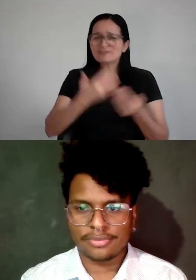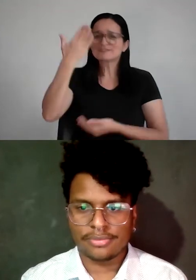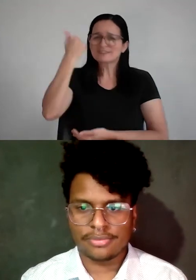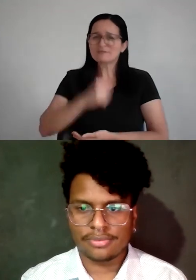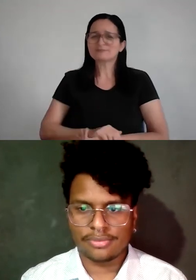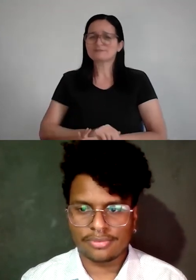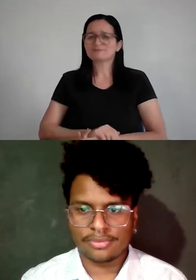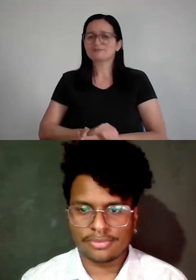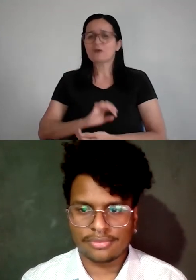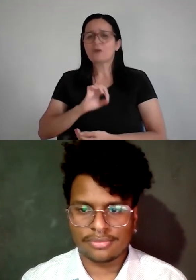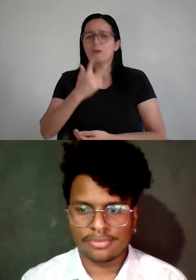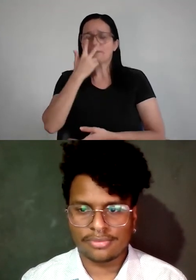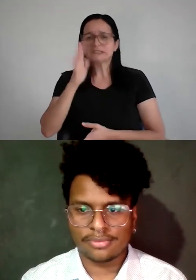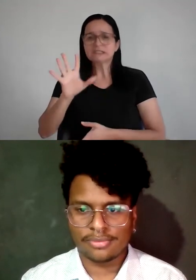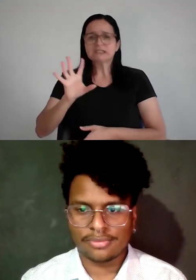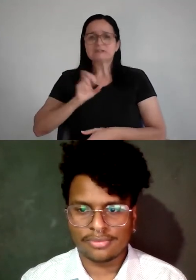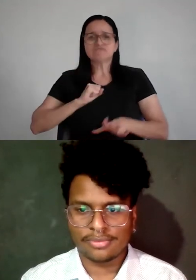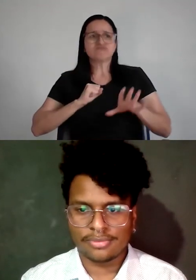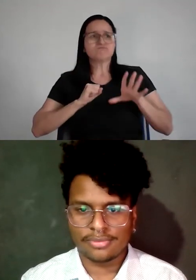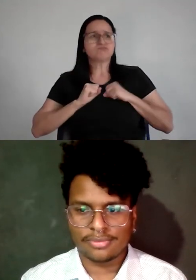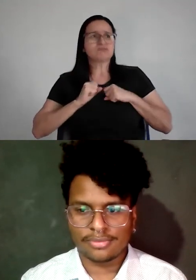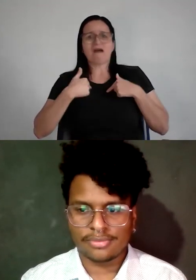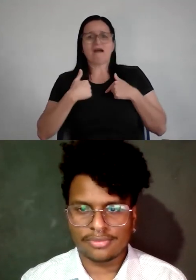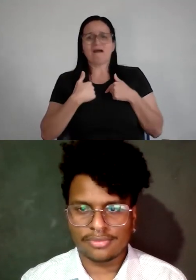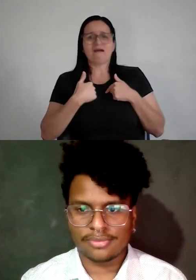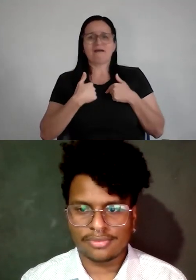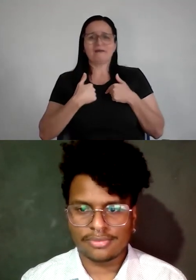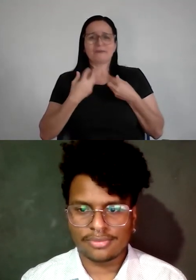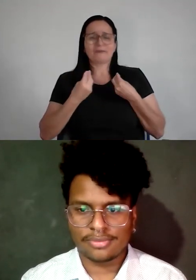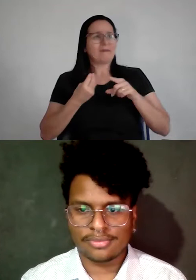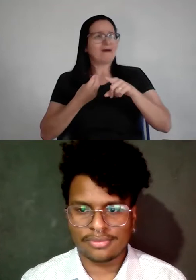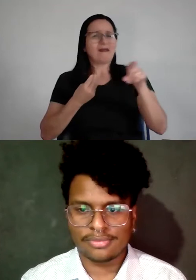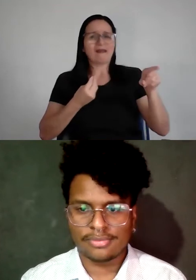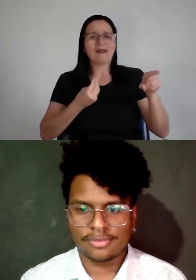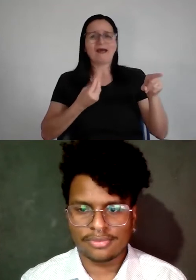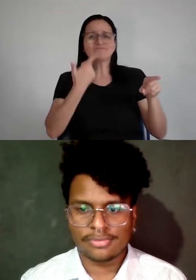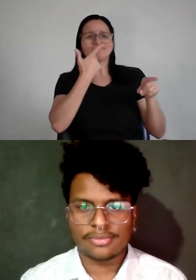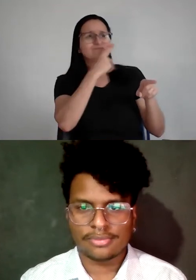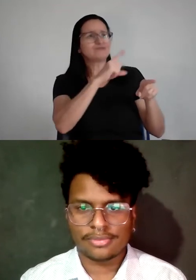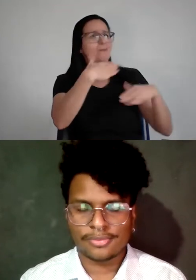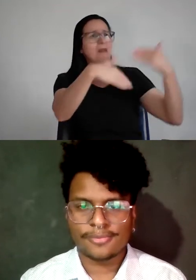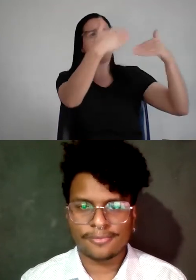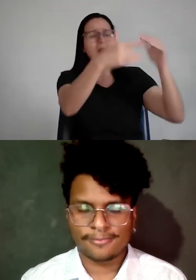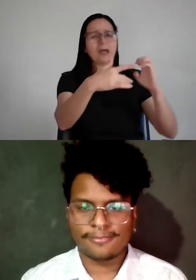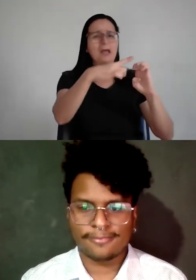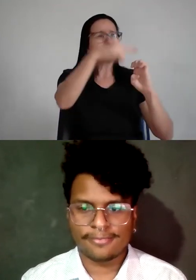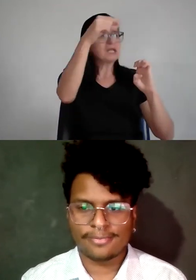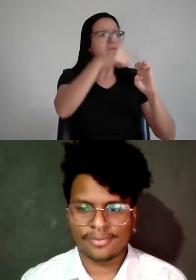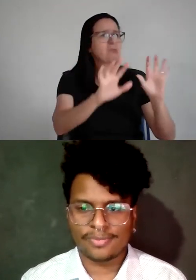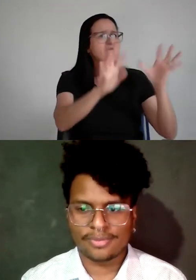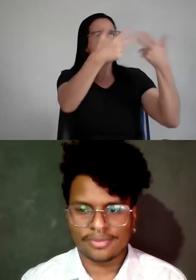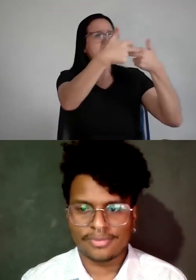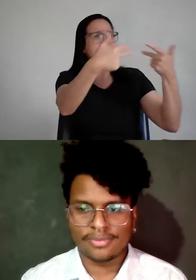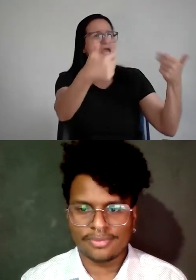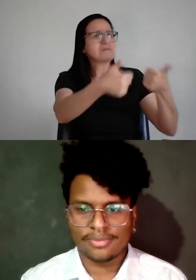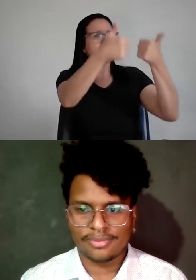final, tá puto, porque você tá vivendo a vida do outro, porra, todo mundo cria startup, todo mundo empreende, todo mundo vai para as melhores festas, todo mundo pega as melhores,